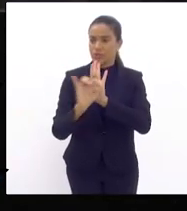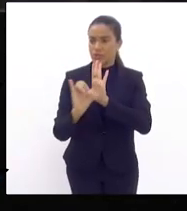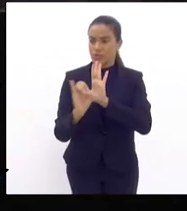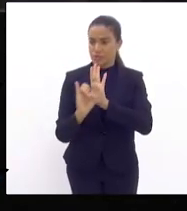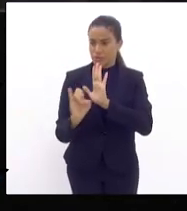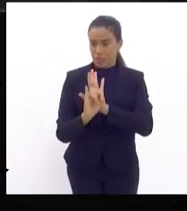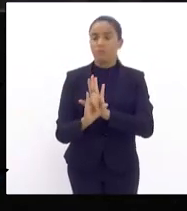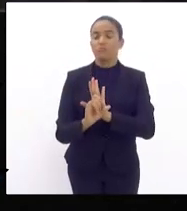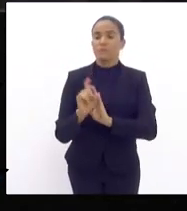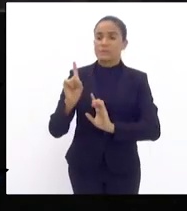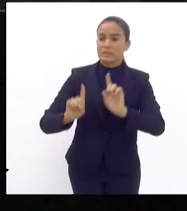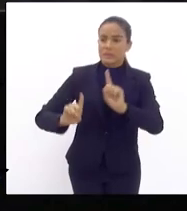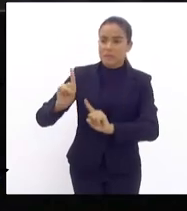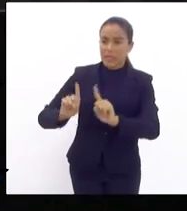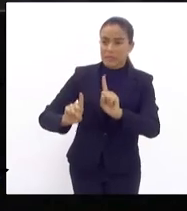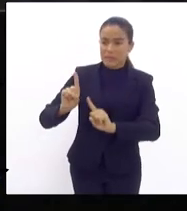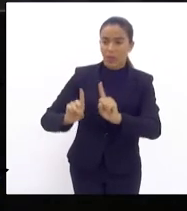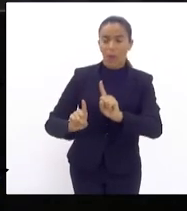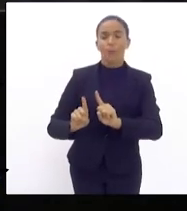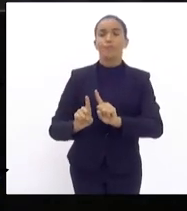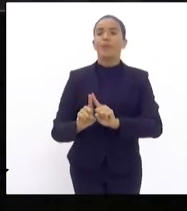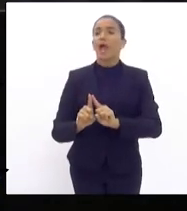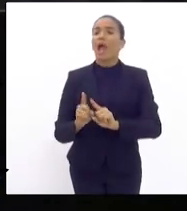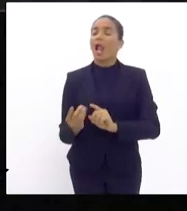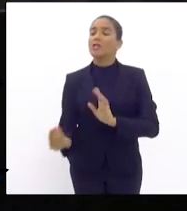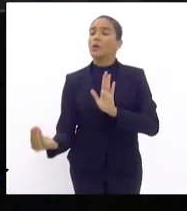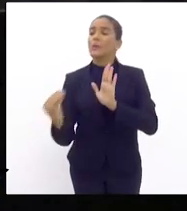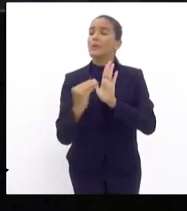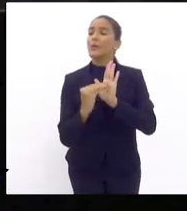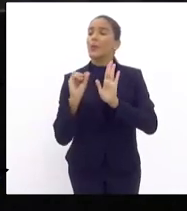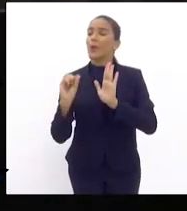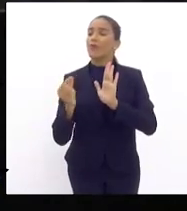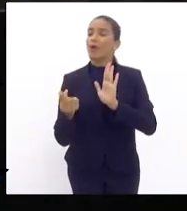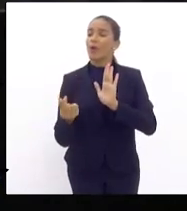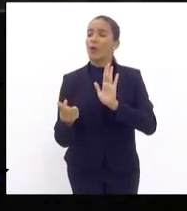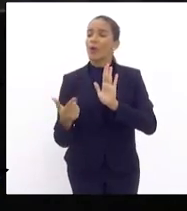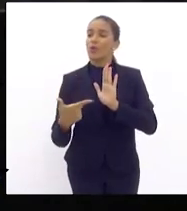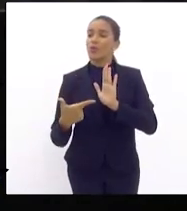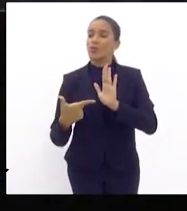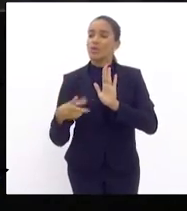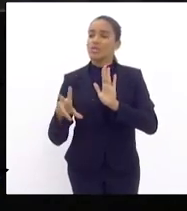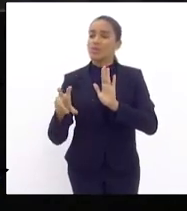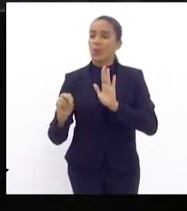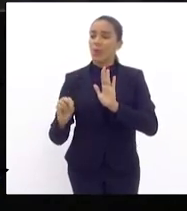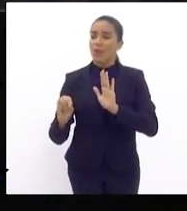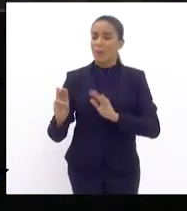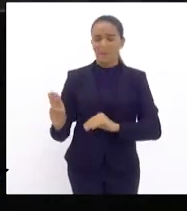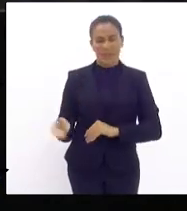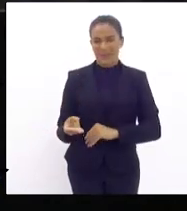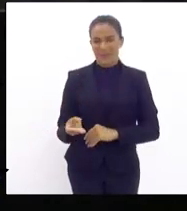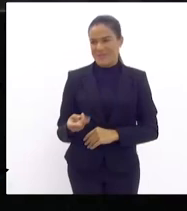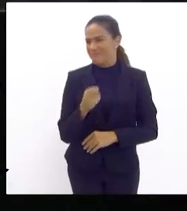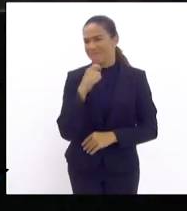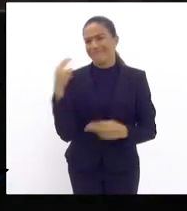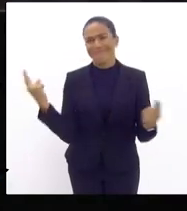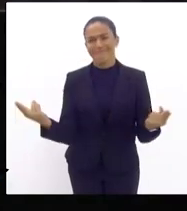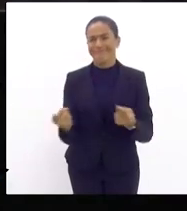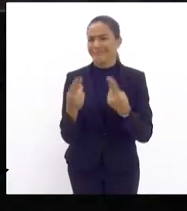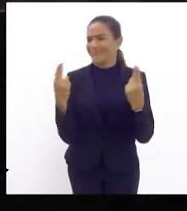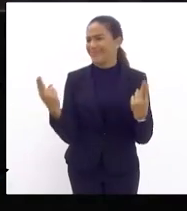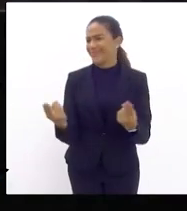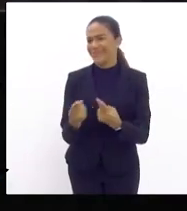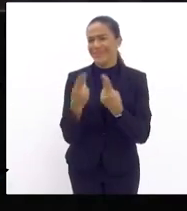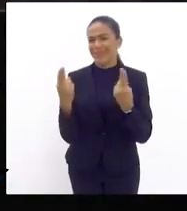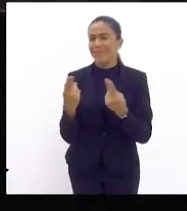Sérgio Fernandes ela só colocou 250 milhões 250 milhões não dá nem para fazer casquinha nem